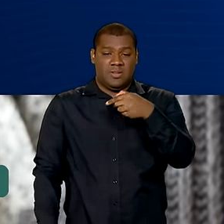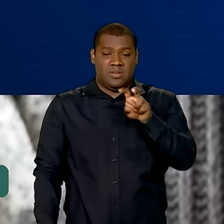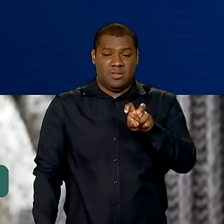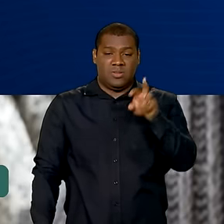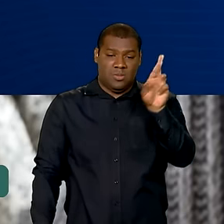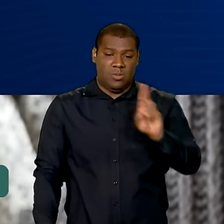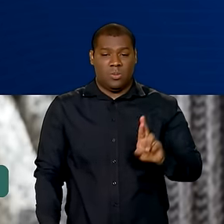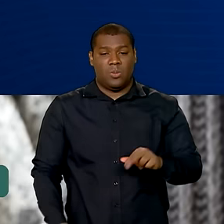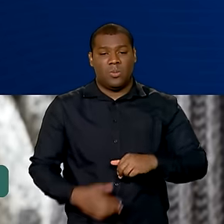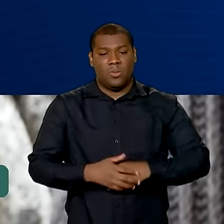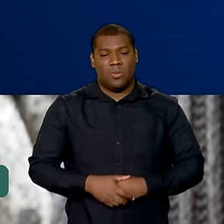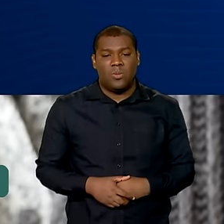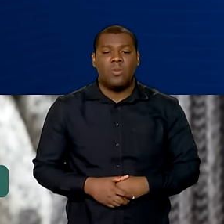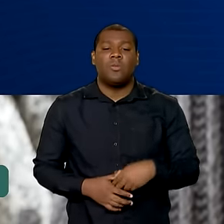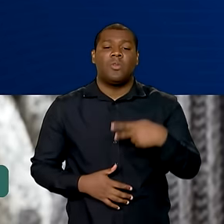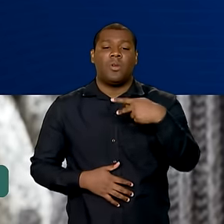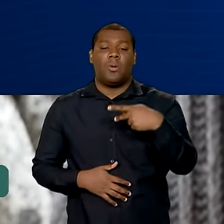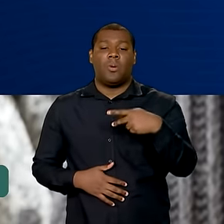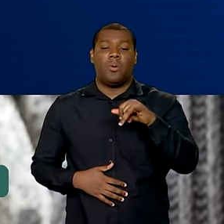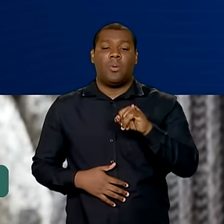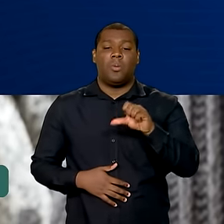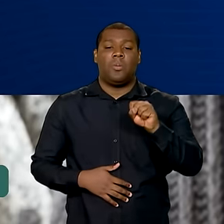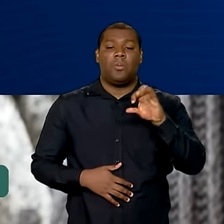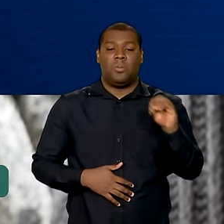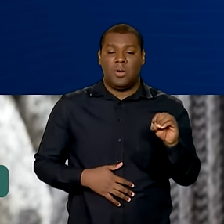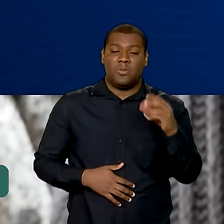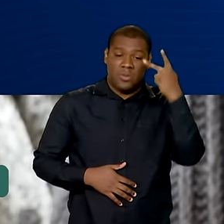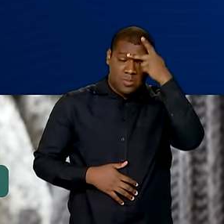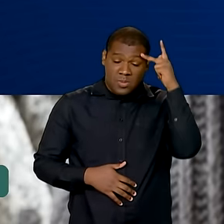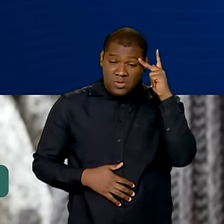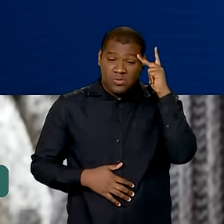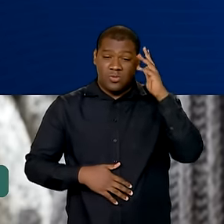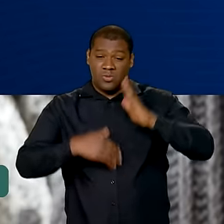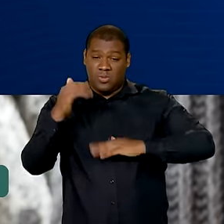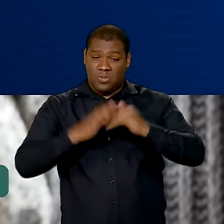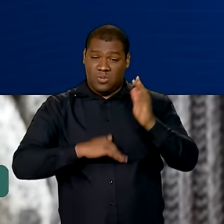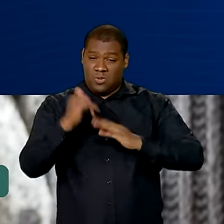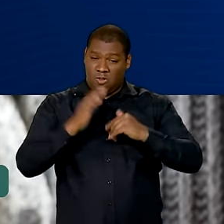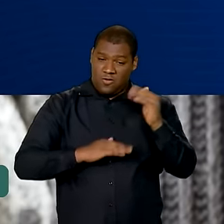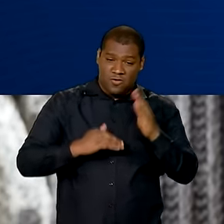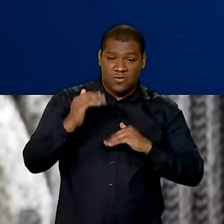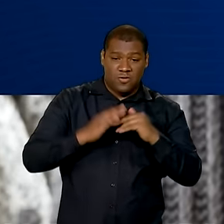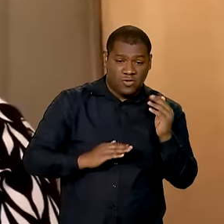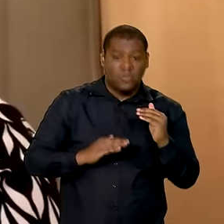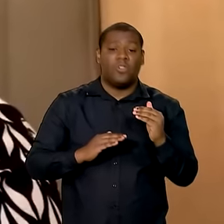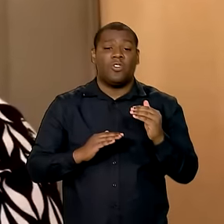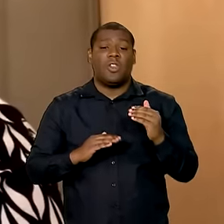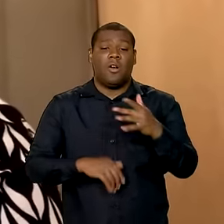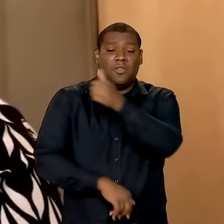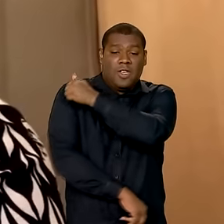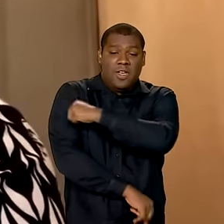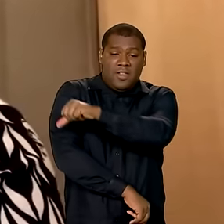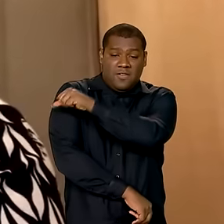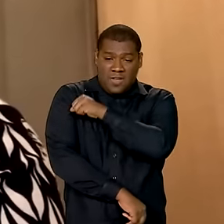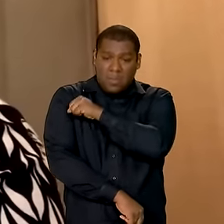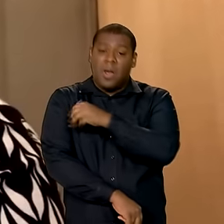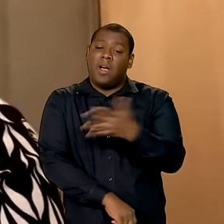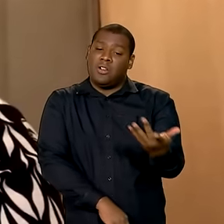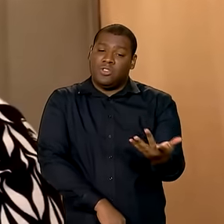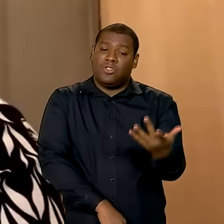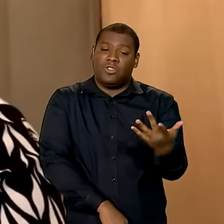O piso vale para trabalhadores dos setores público e privado. Se hoje a gente